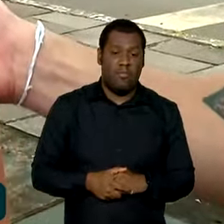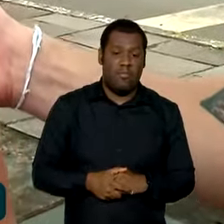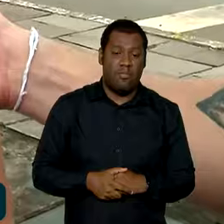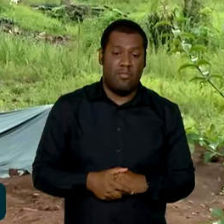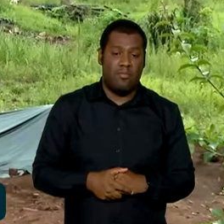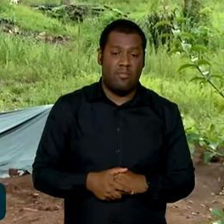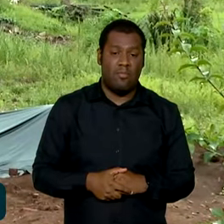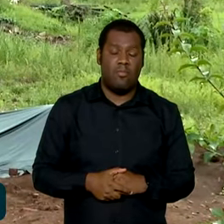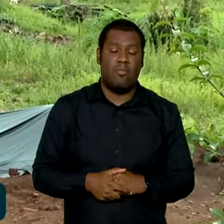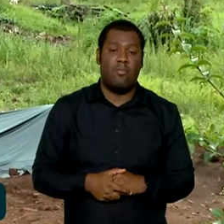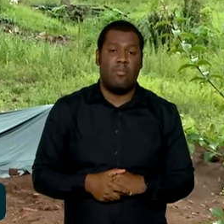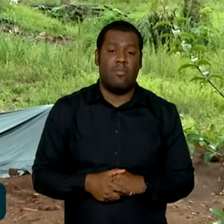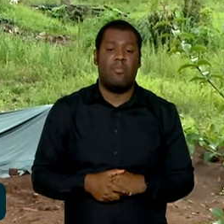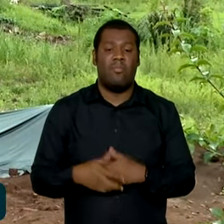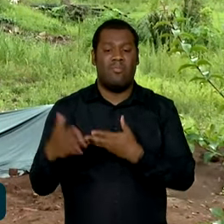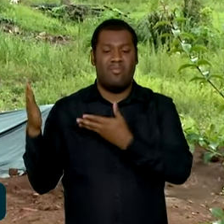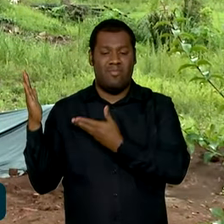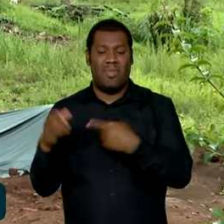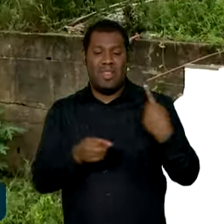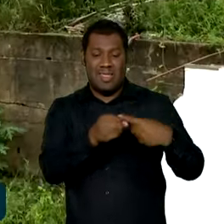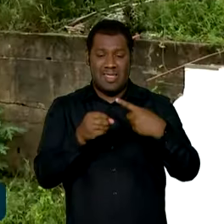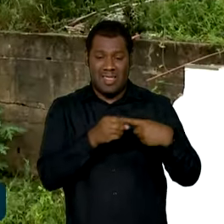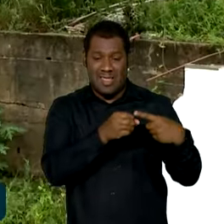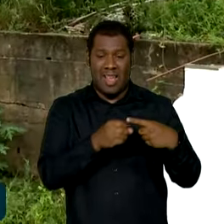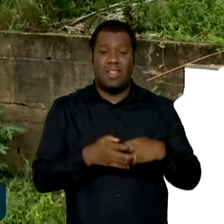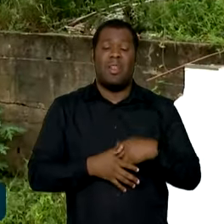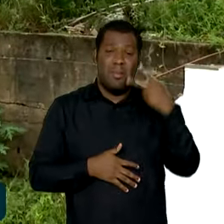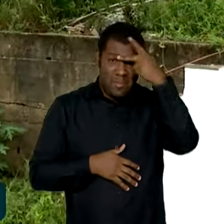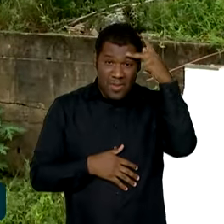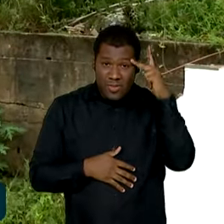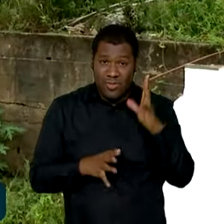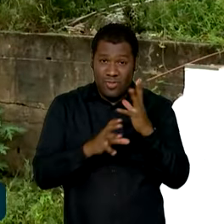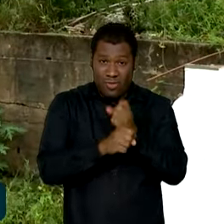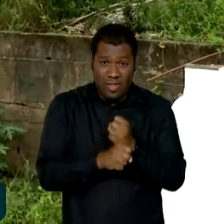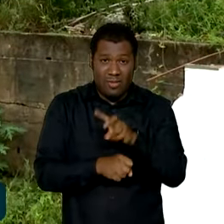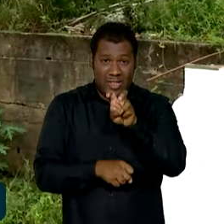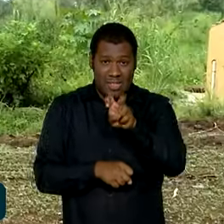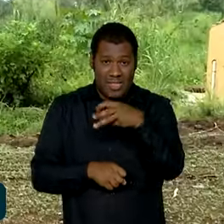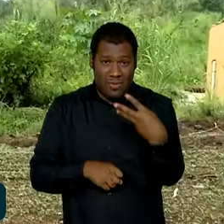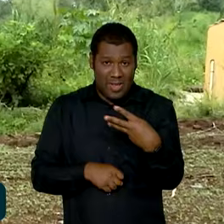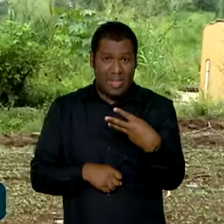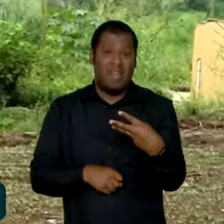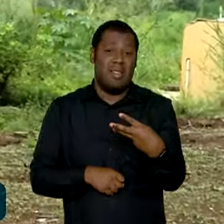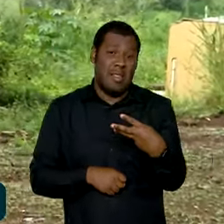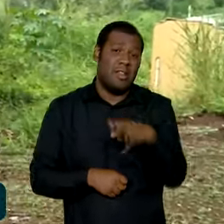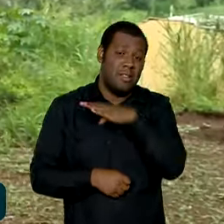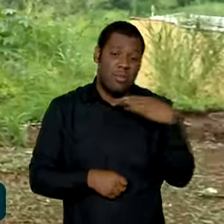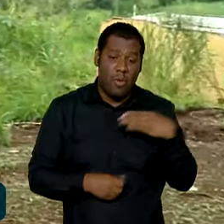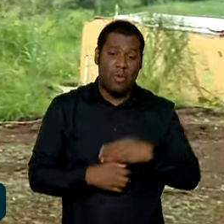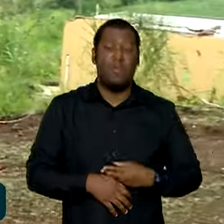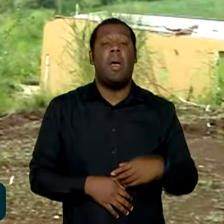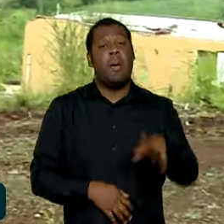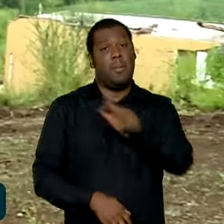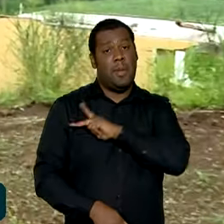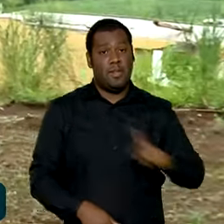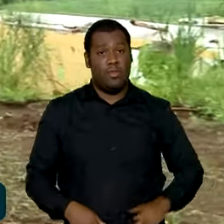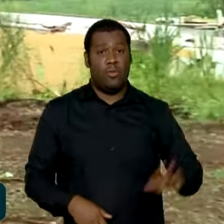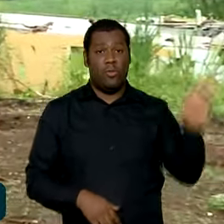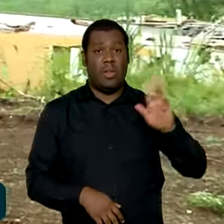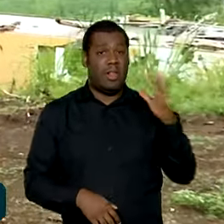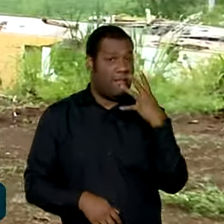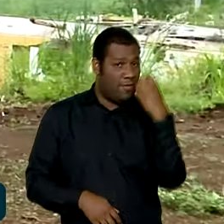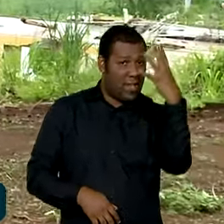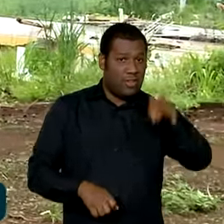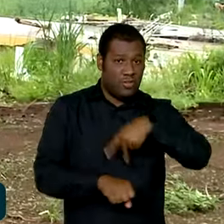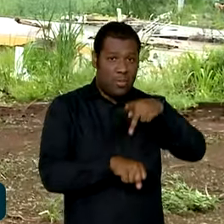Mas tudo. Em todo o vale, foram 53 vítimas. Na época, o presidente Lula, que estava em viagem à Índia, autorizou a